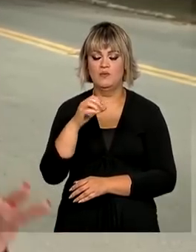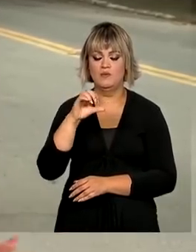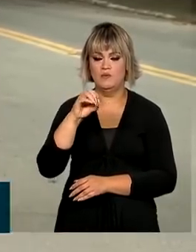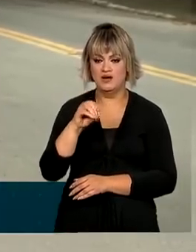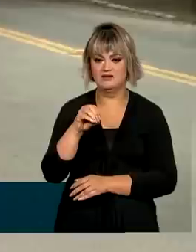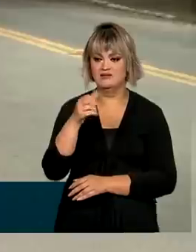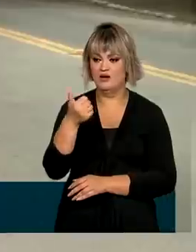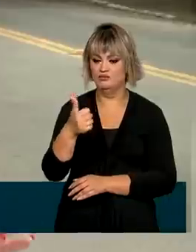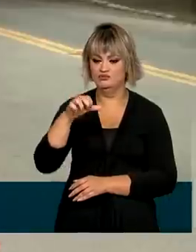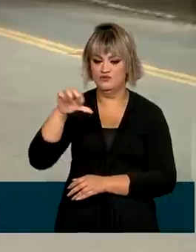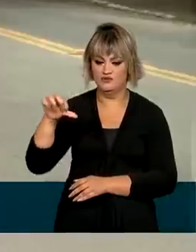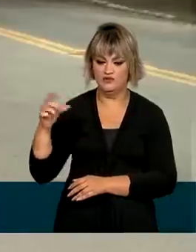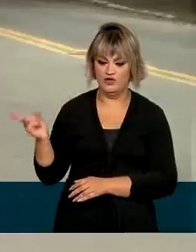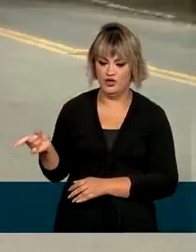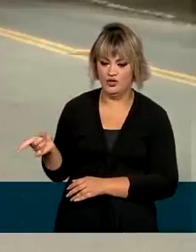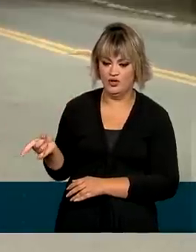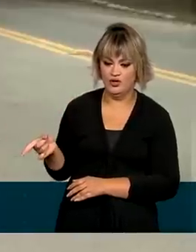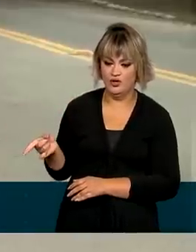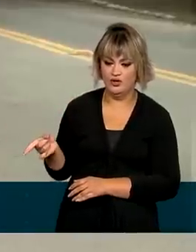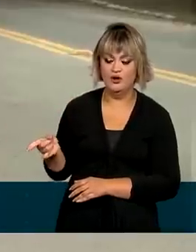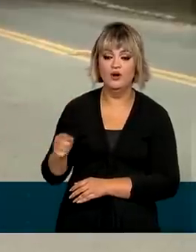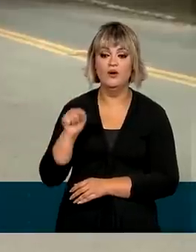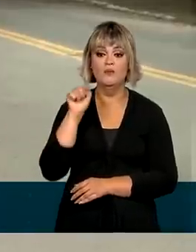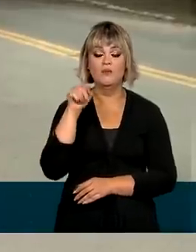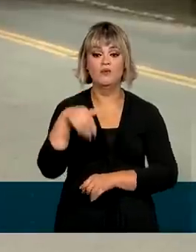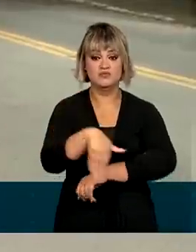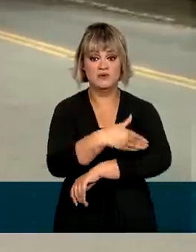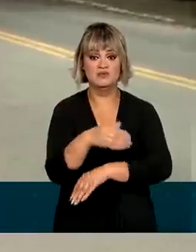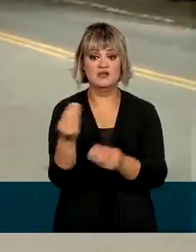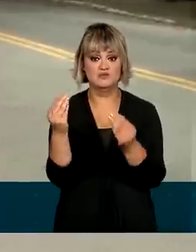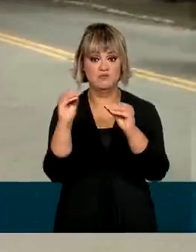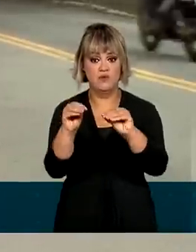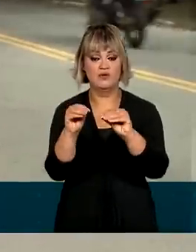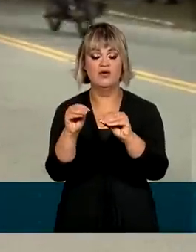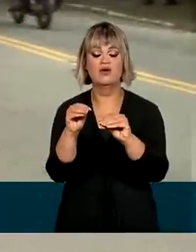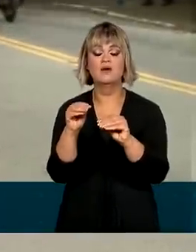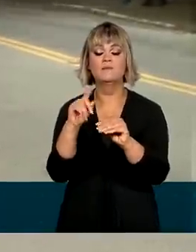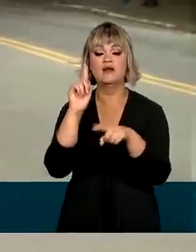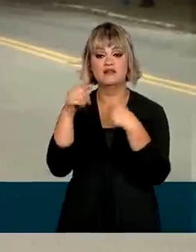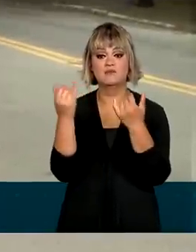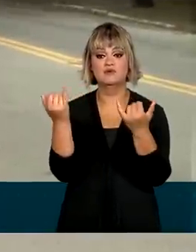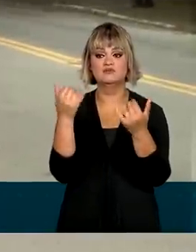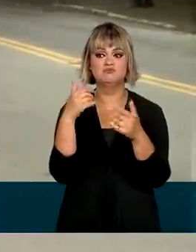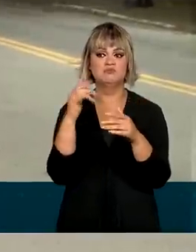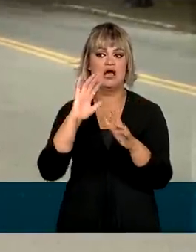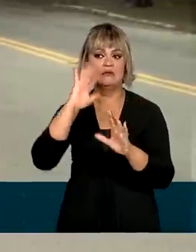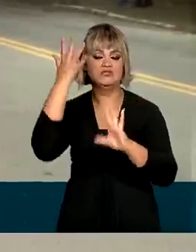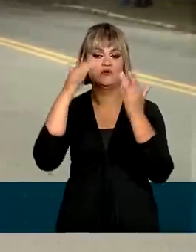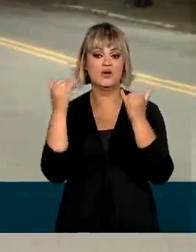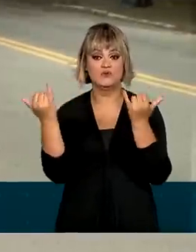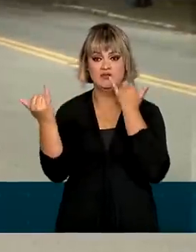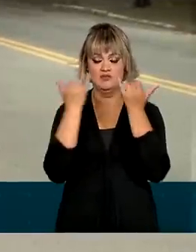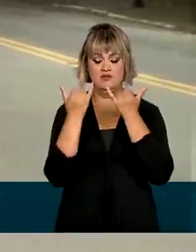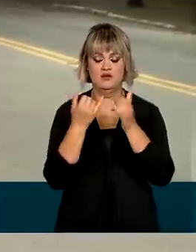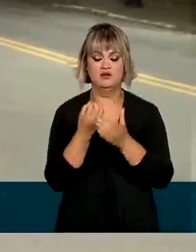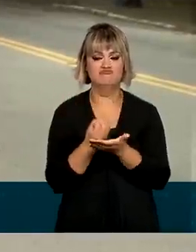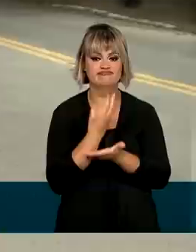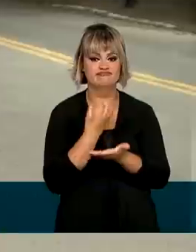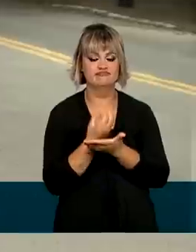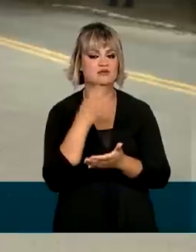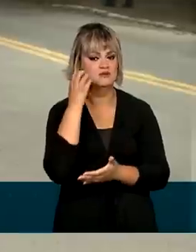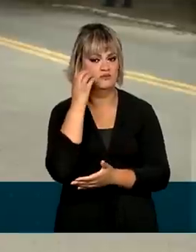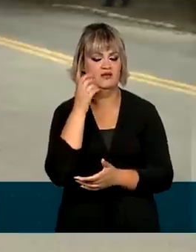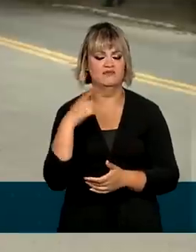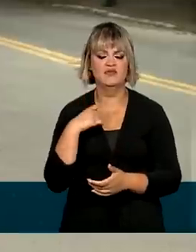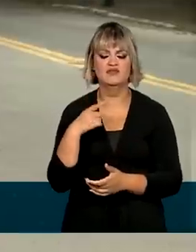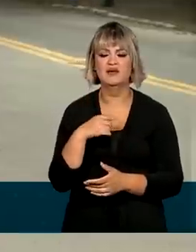colocando ali o endereço certinho, o CEP, para ficarem bem informados, principalmente naquele período crítico, né?